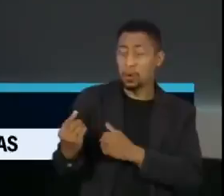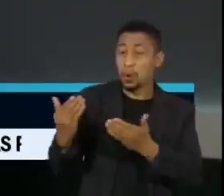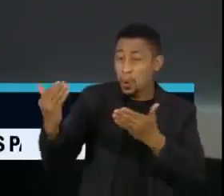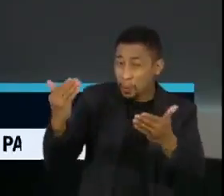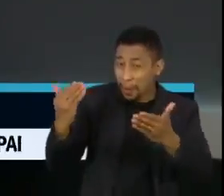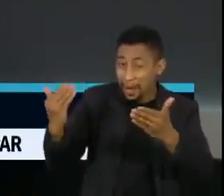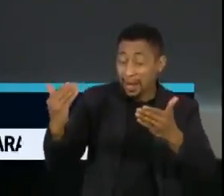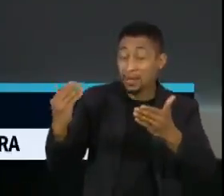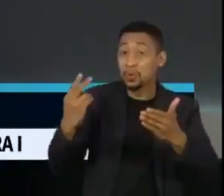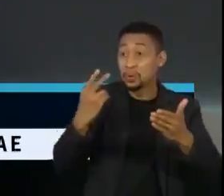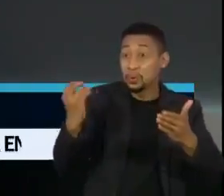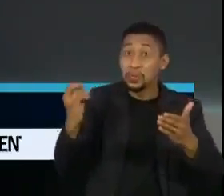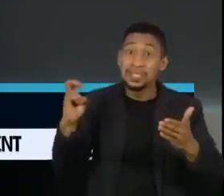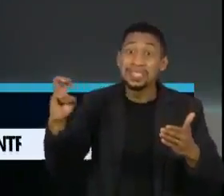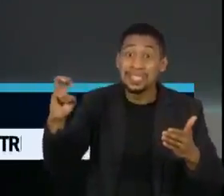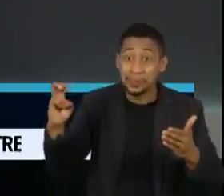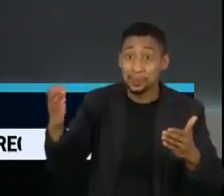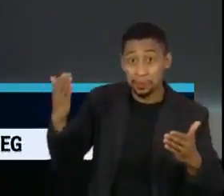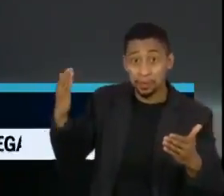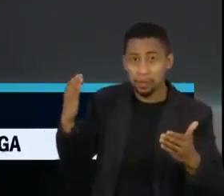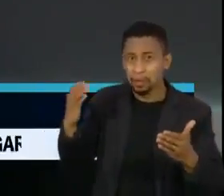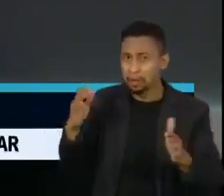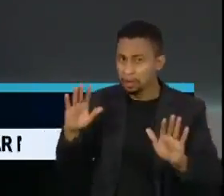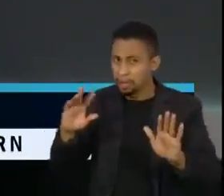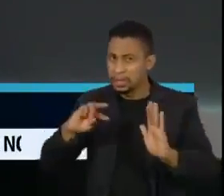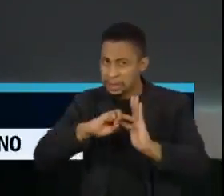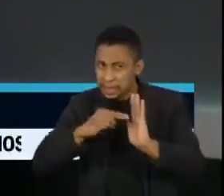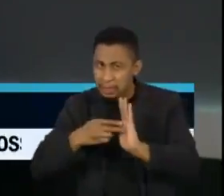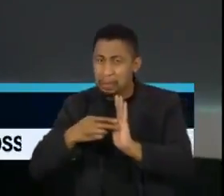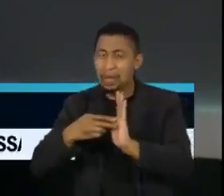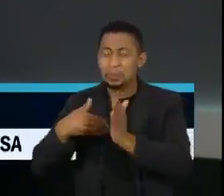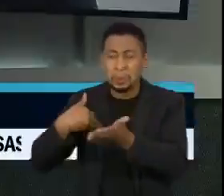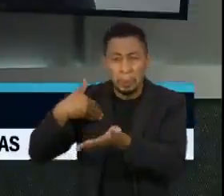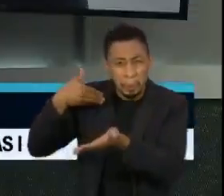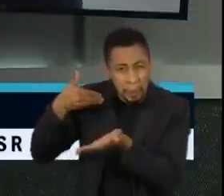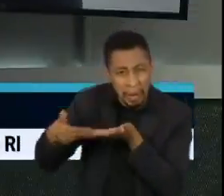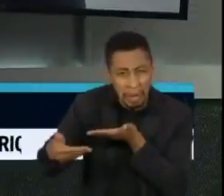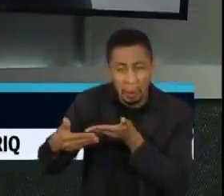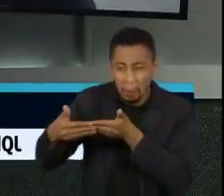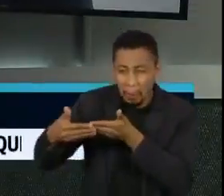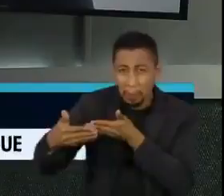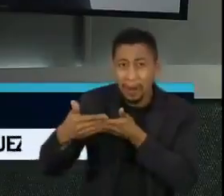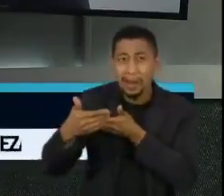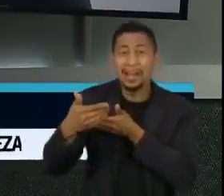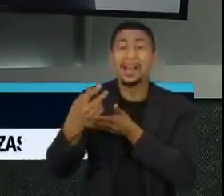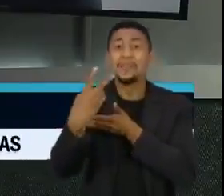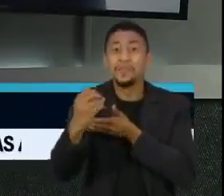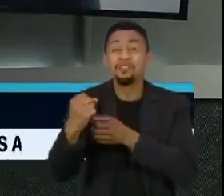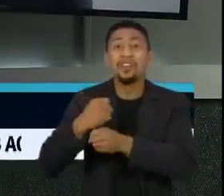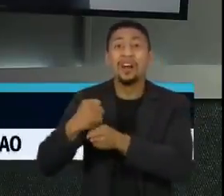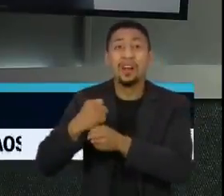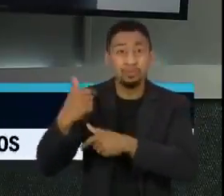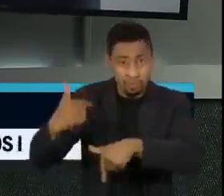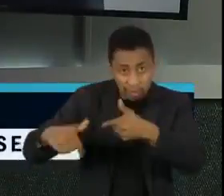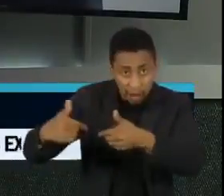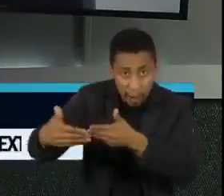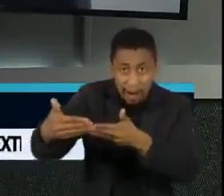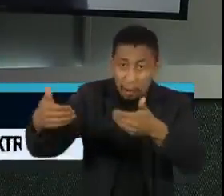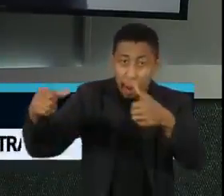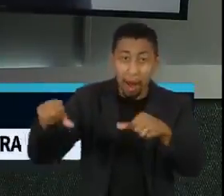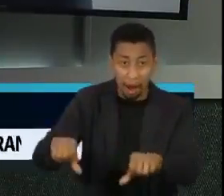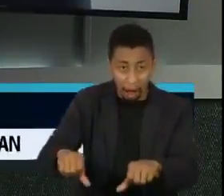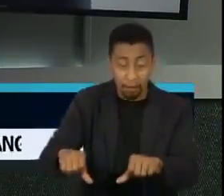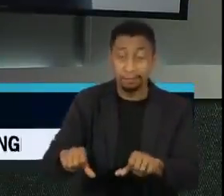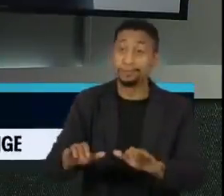2005. Dá para dizer que perdemos quase duas décadas de trabalho? Tem que analisar com cuidado a